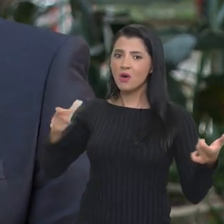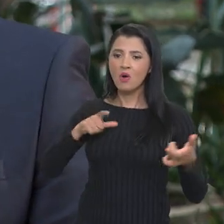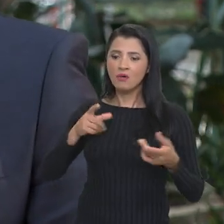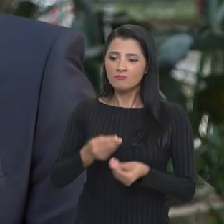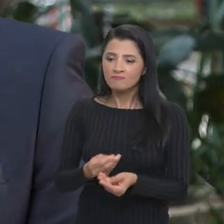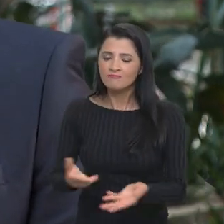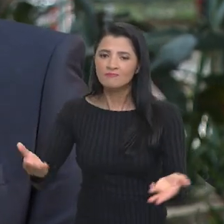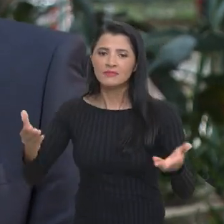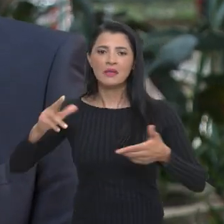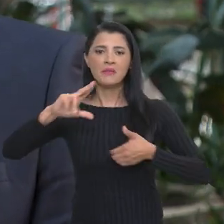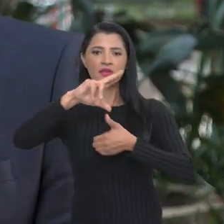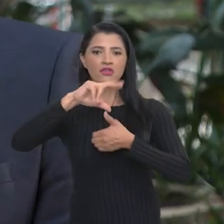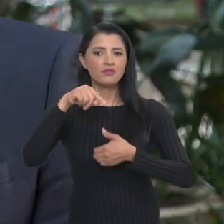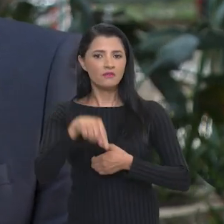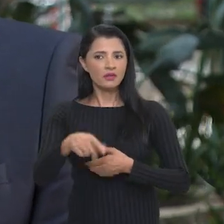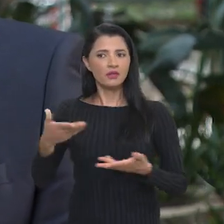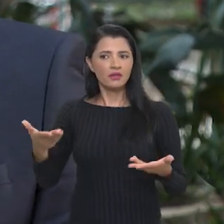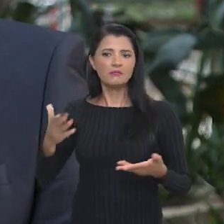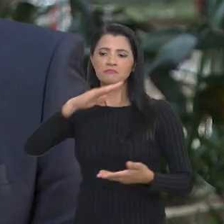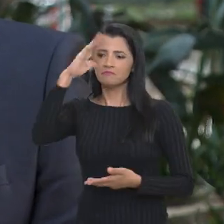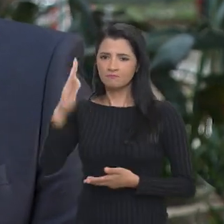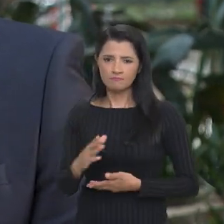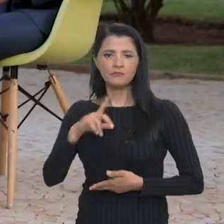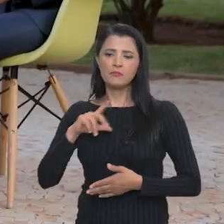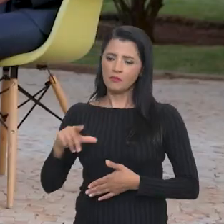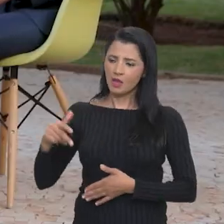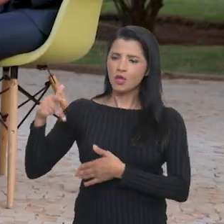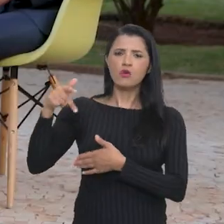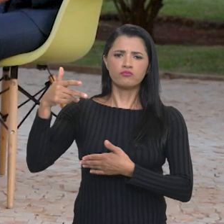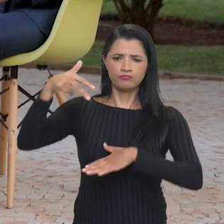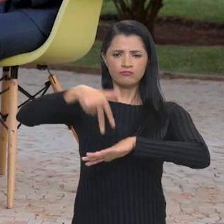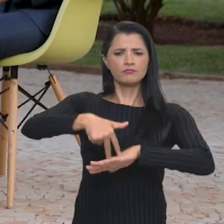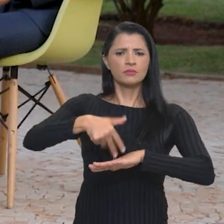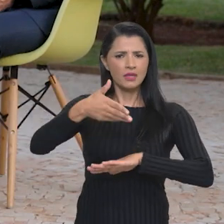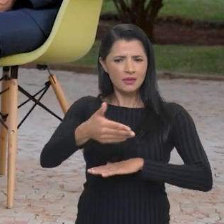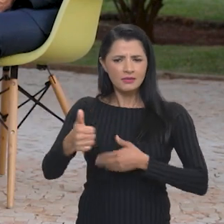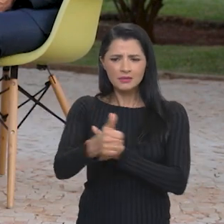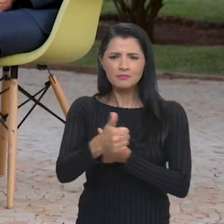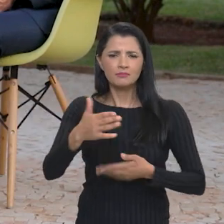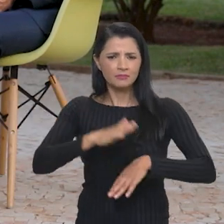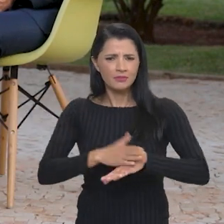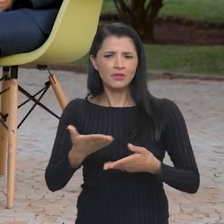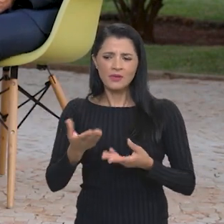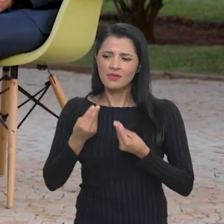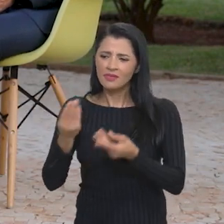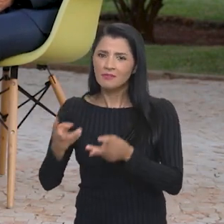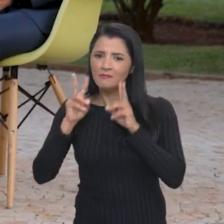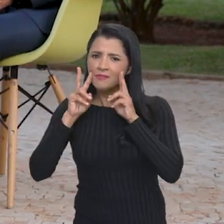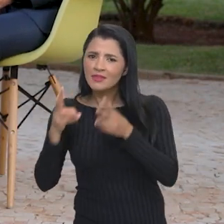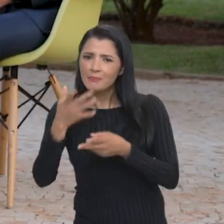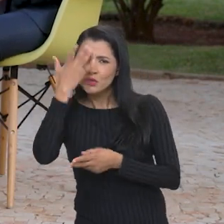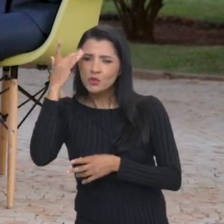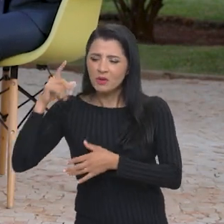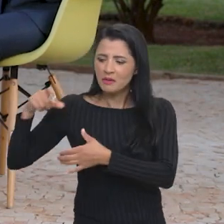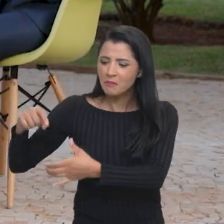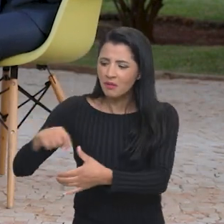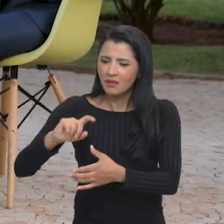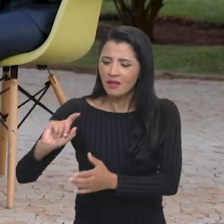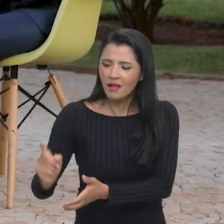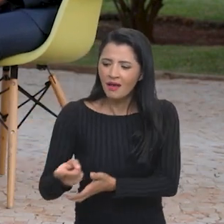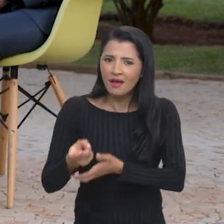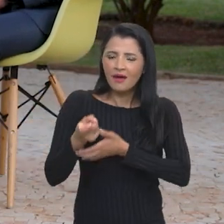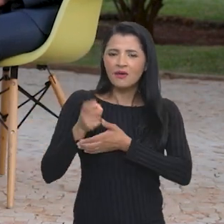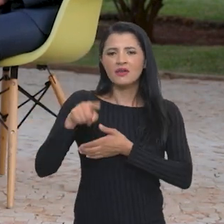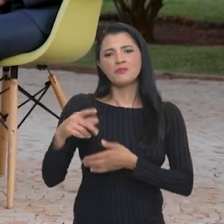ocupando esse ponto muito estratégico da viabilidade a quem planta, quem tira da terra o que é essencial para a nossa vida, é um enorme